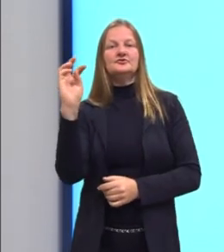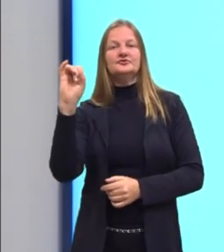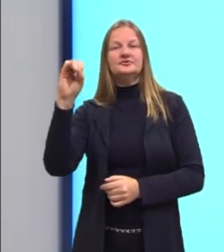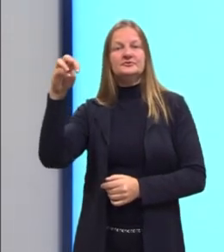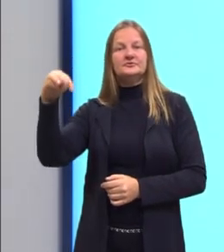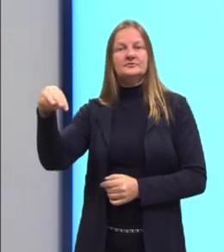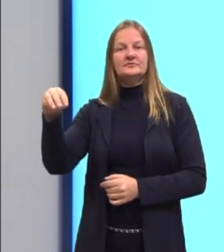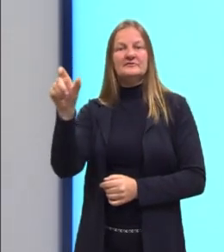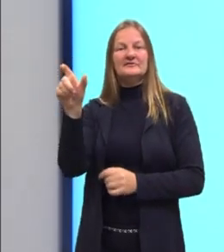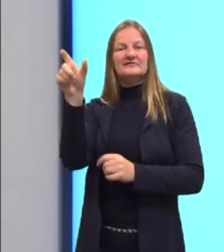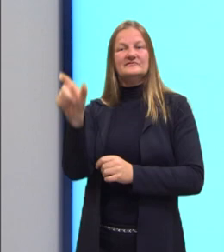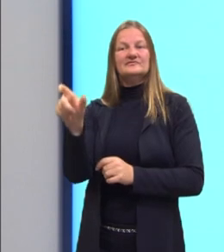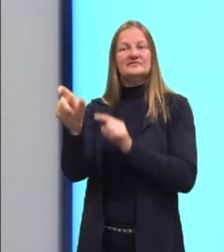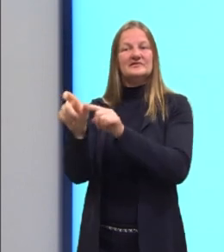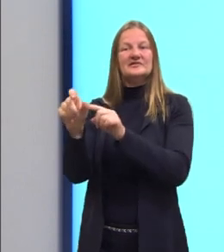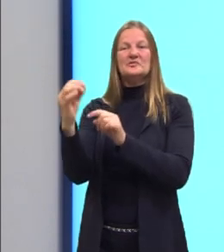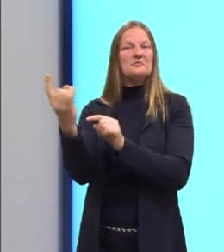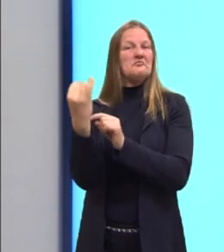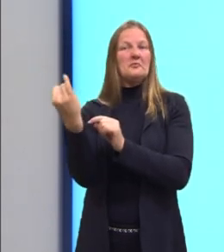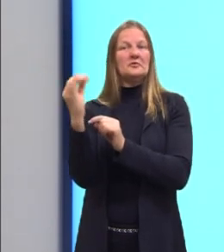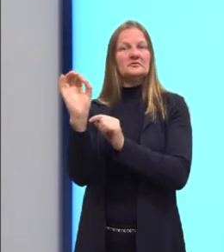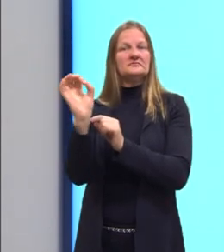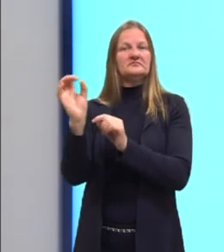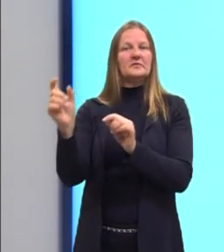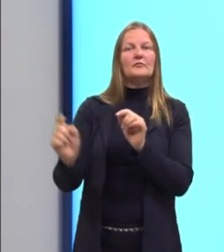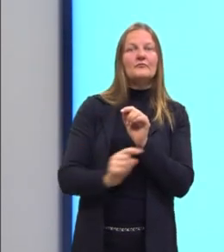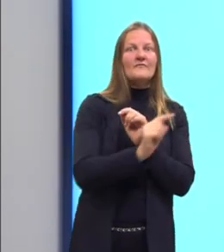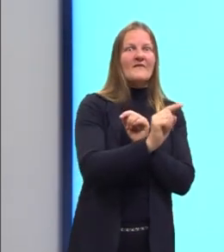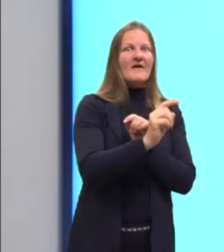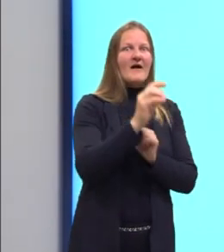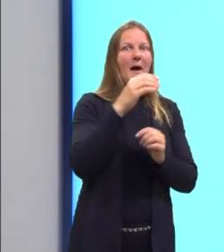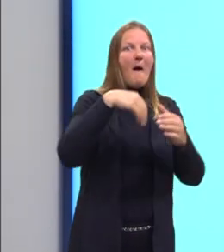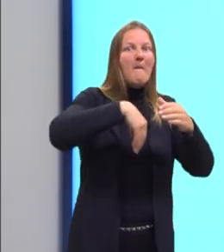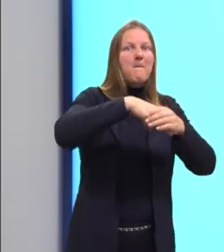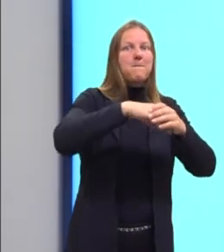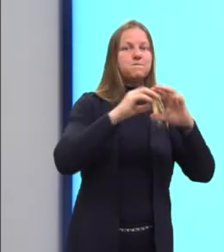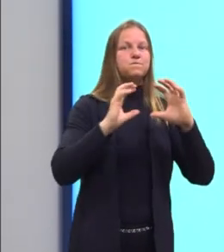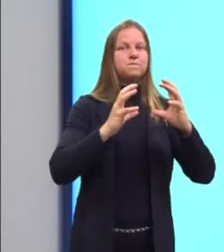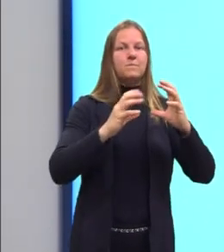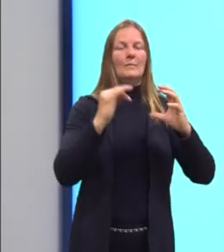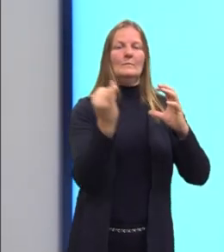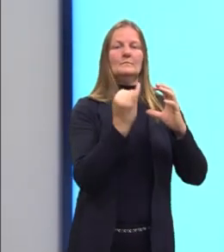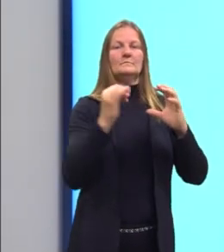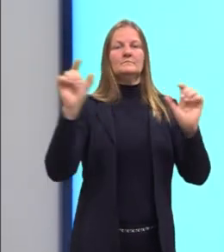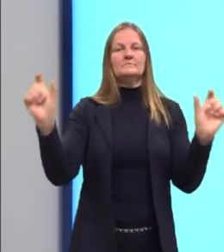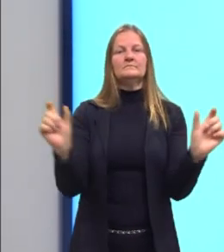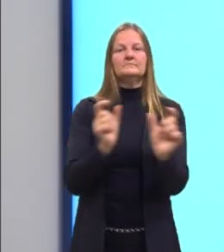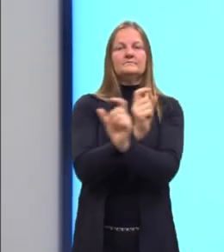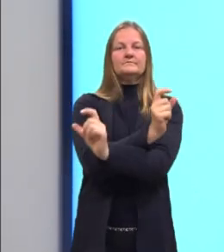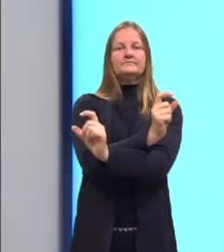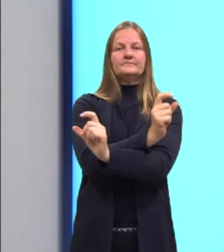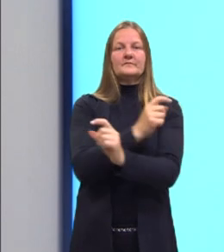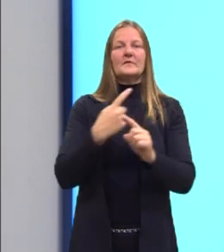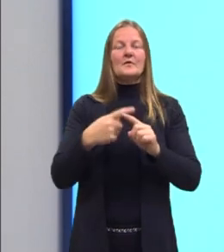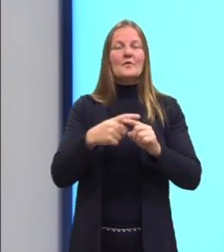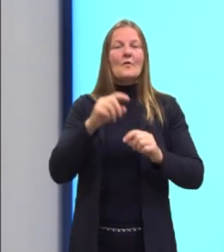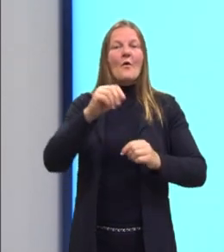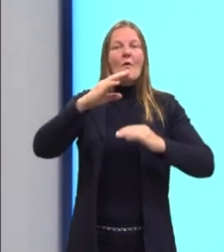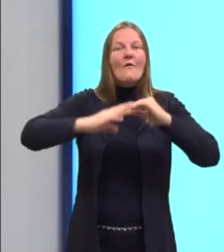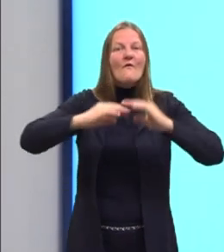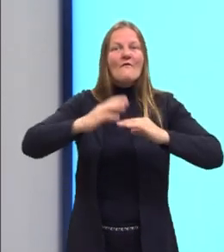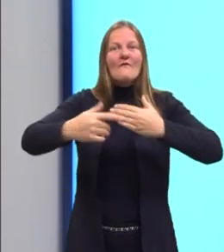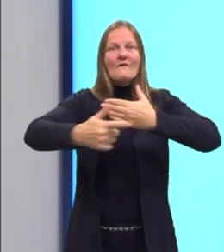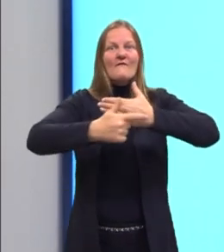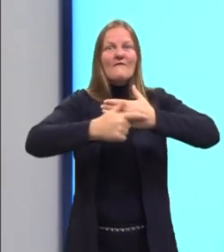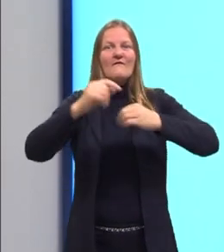Tim. Então, o Tim, que era o meu sujeito aqui, ele veio para cá. Foi aquele que realizou a